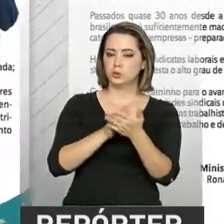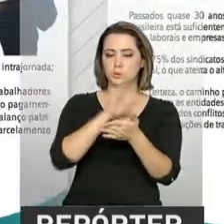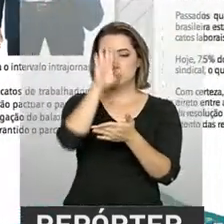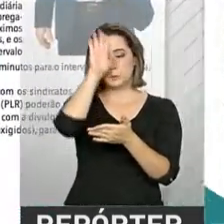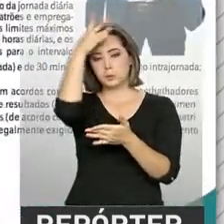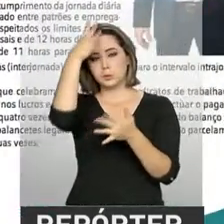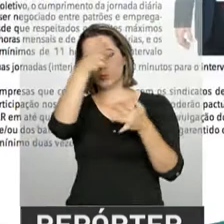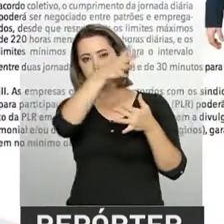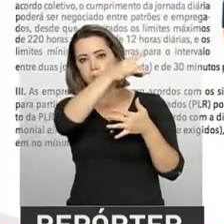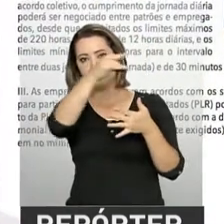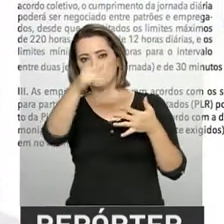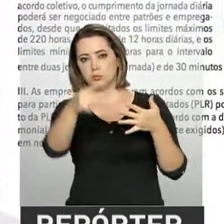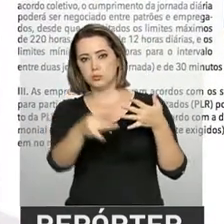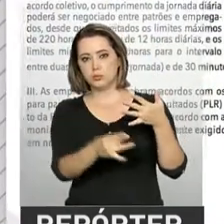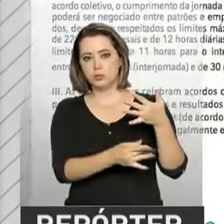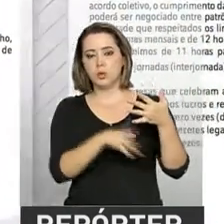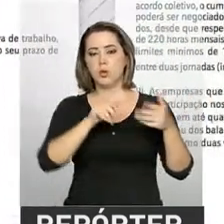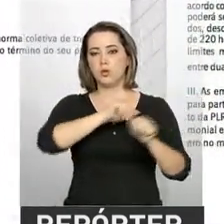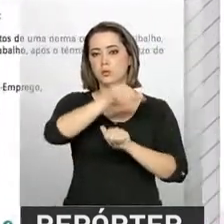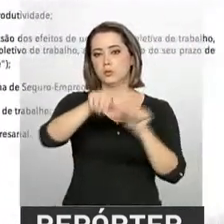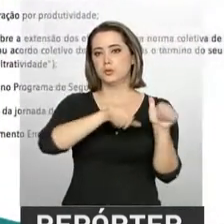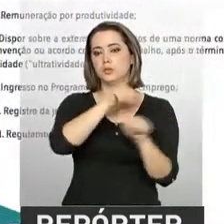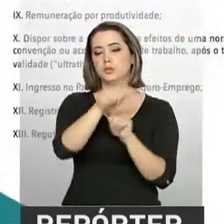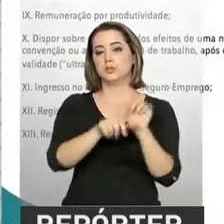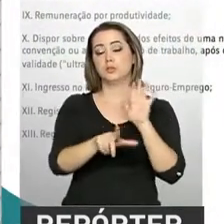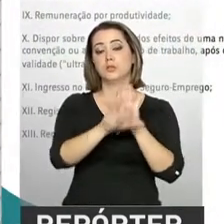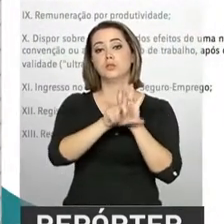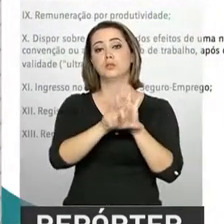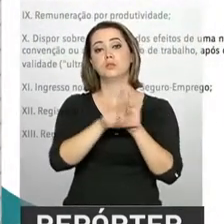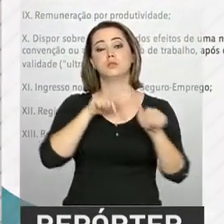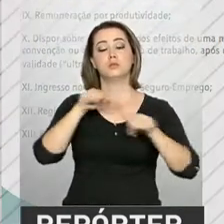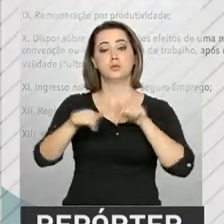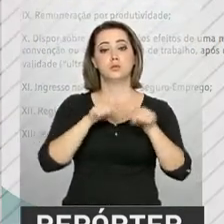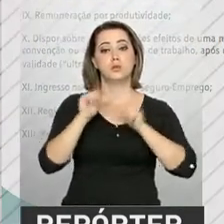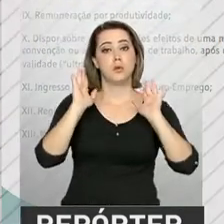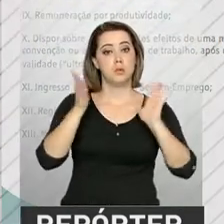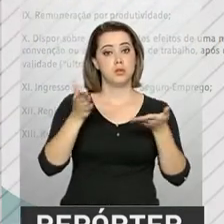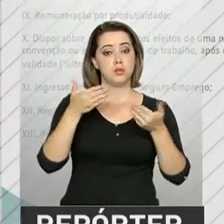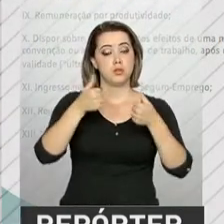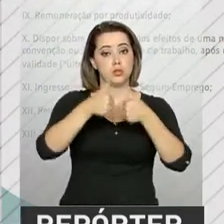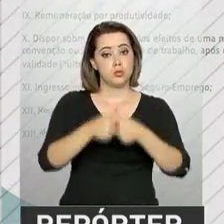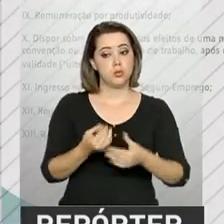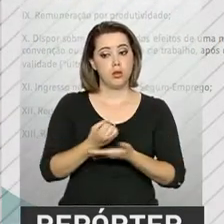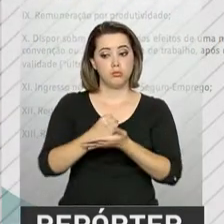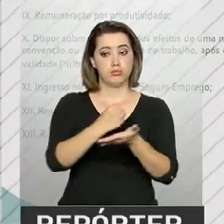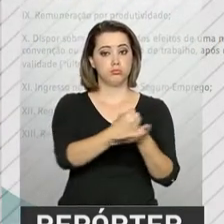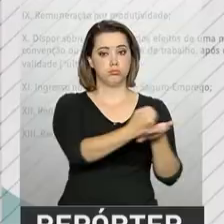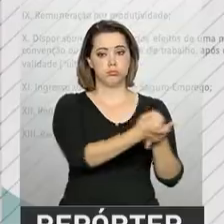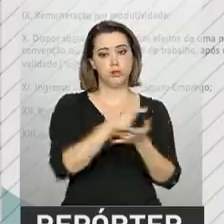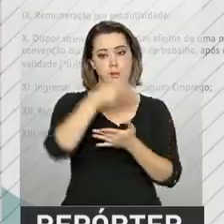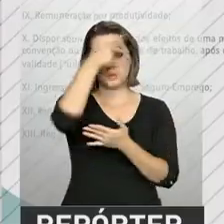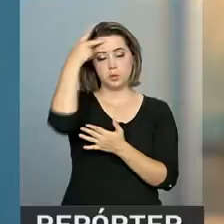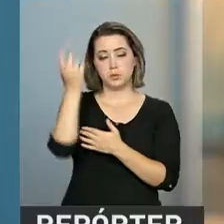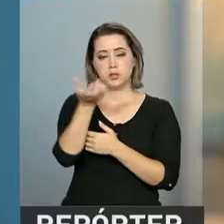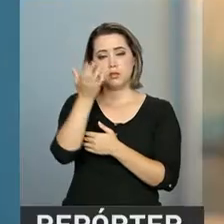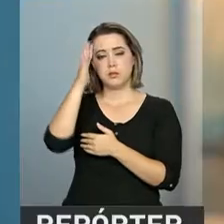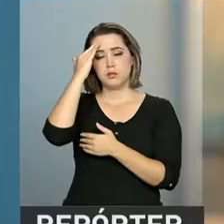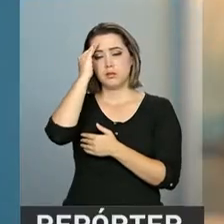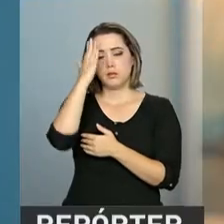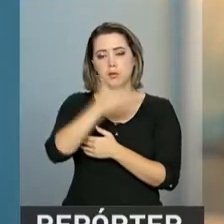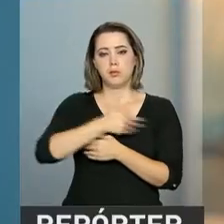proposta de modernização das leis trabalhistas está disponível para quem quer entender melhor o projeto de lei do governo.